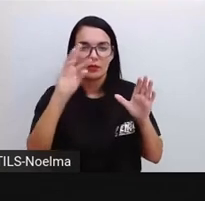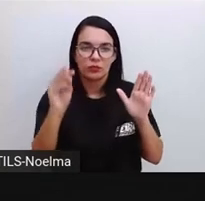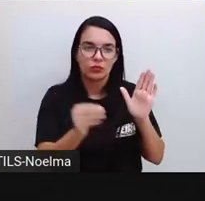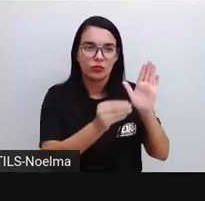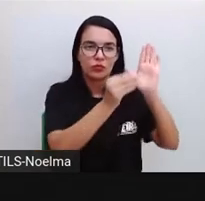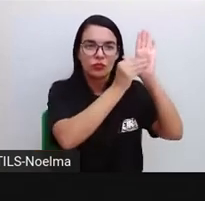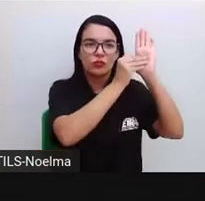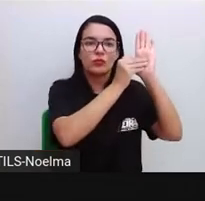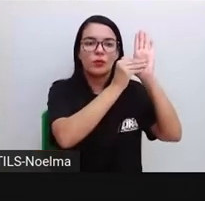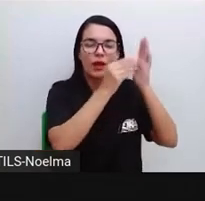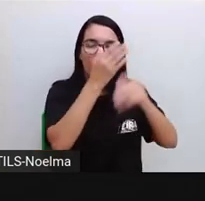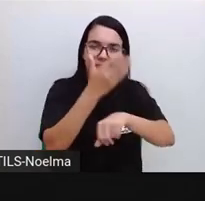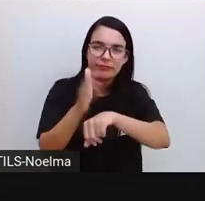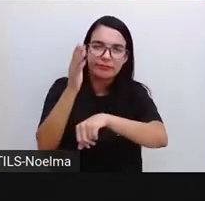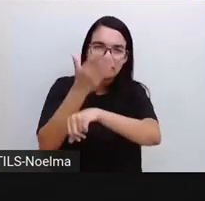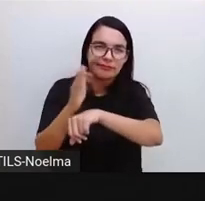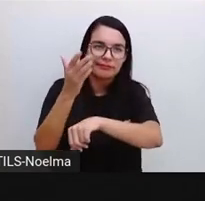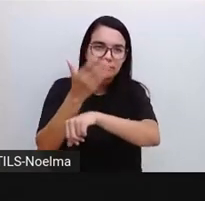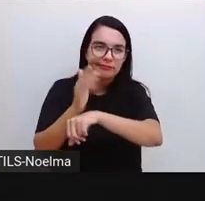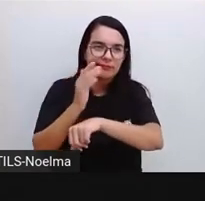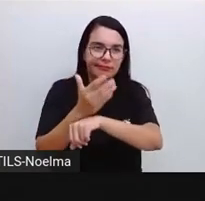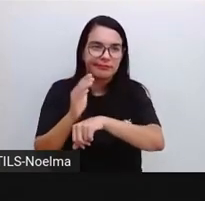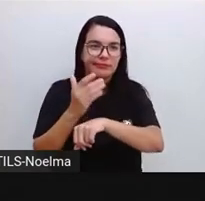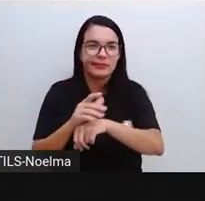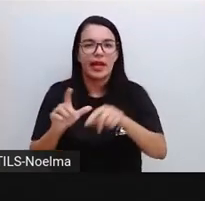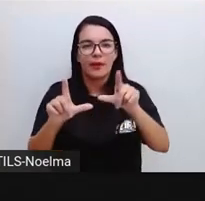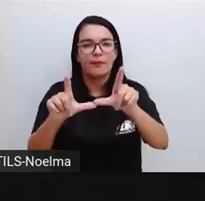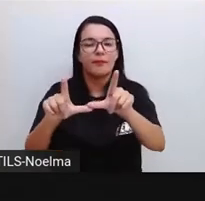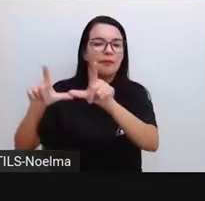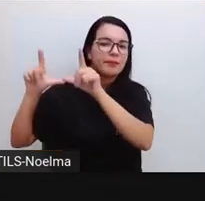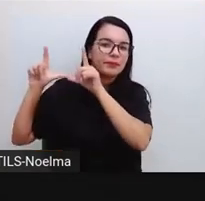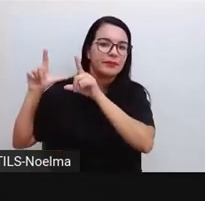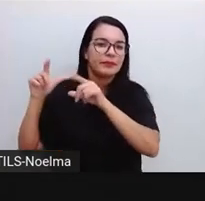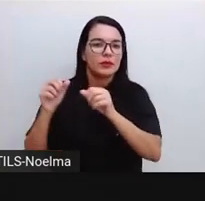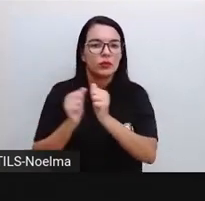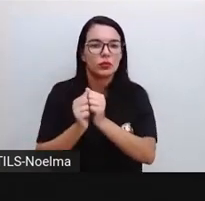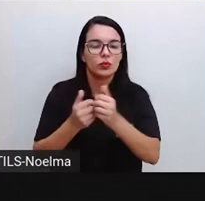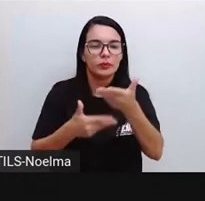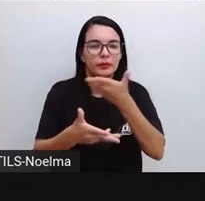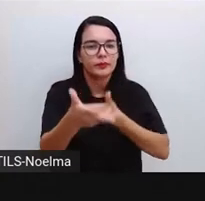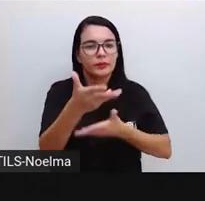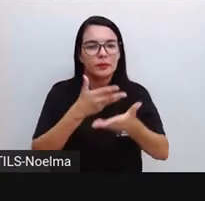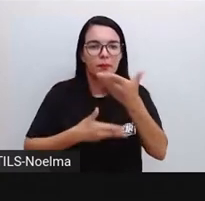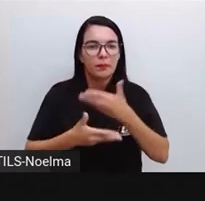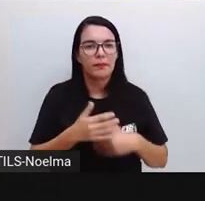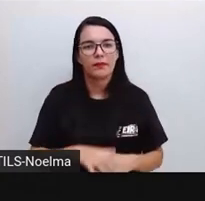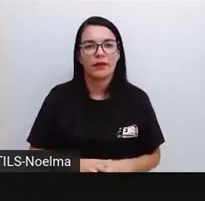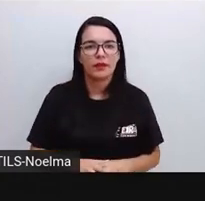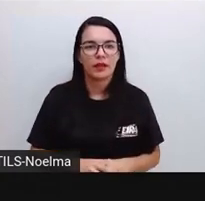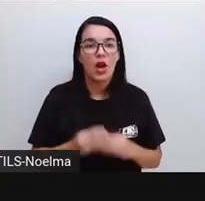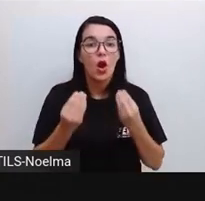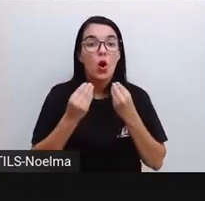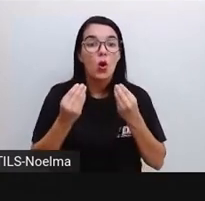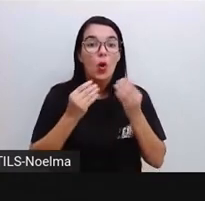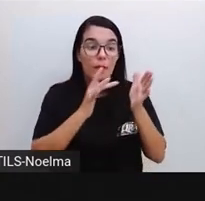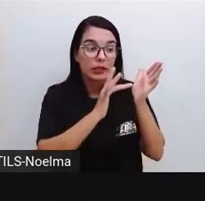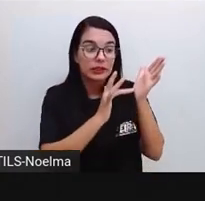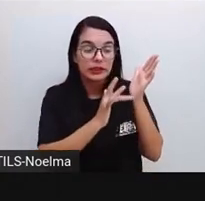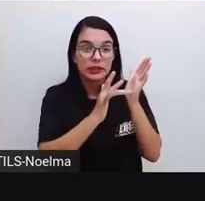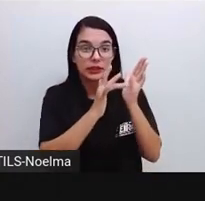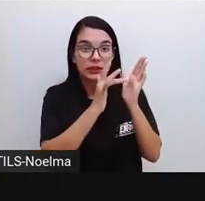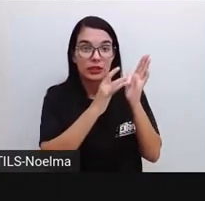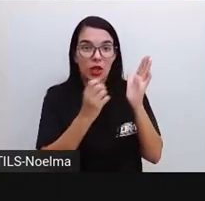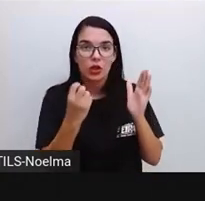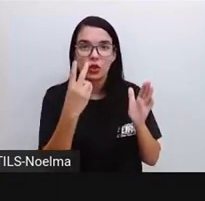treinando aí, certo? Eu vou compartilhar a calculadora e eu vou fazer com vocês. Primeiro, como escrever um número de